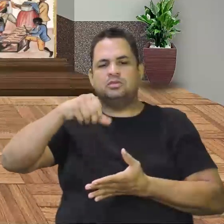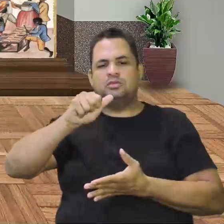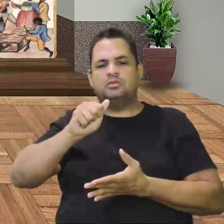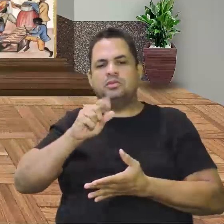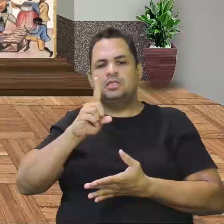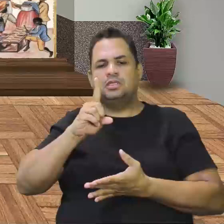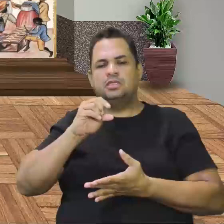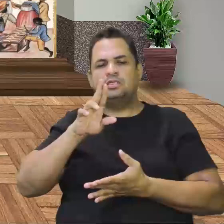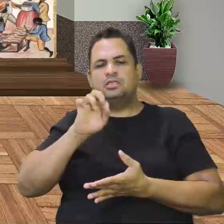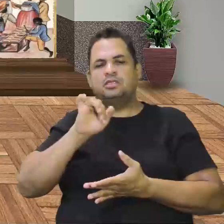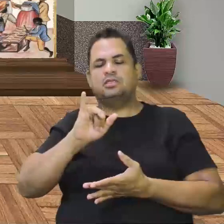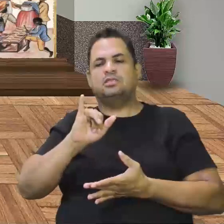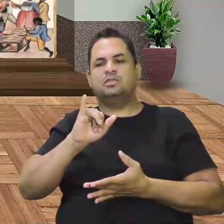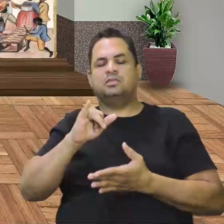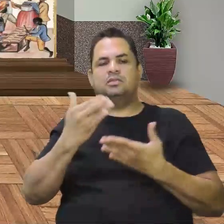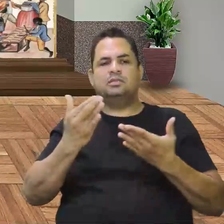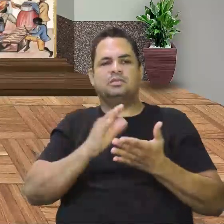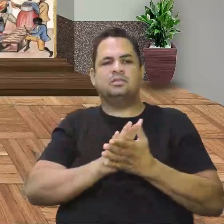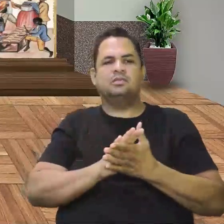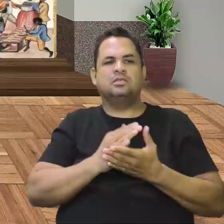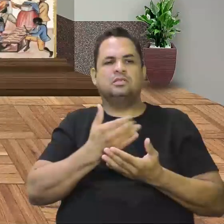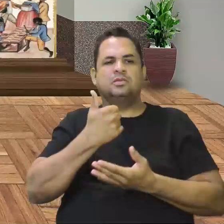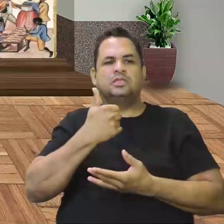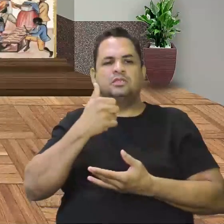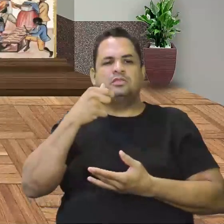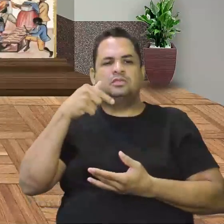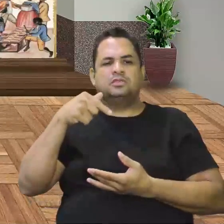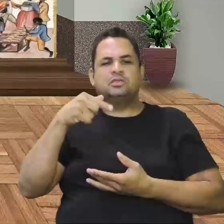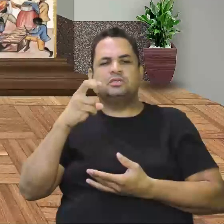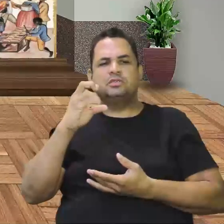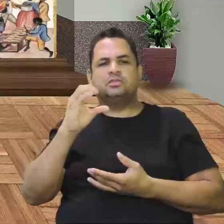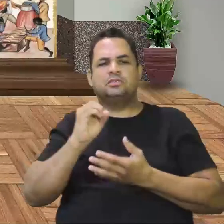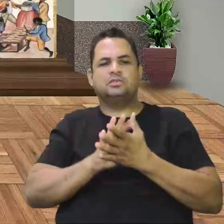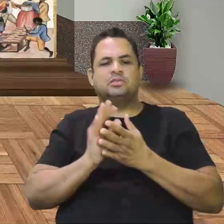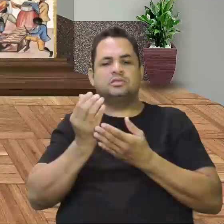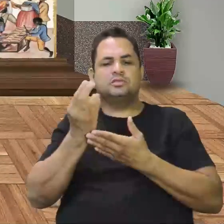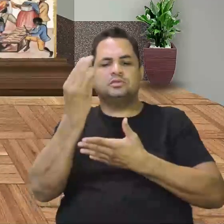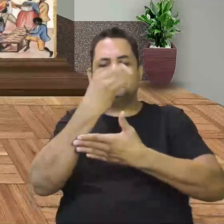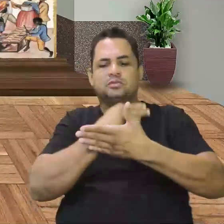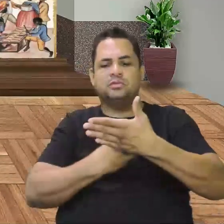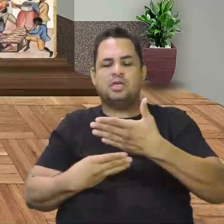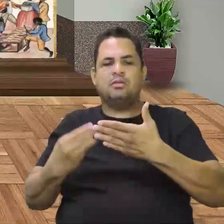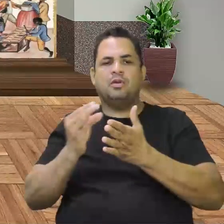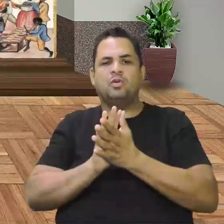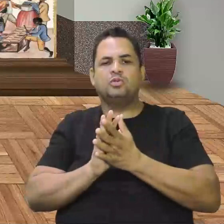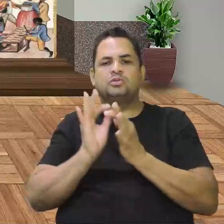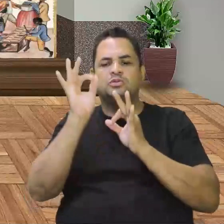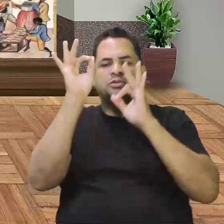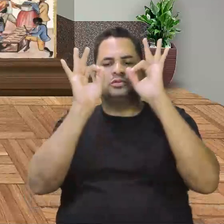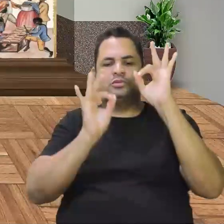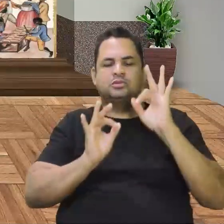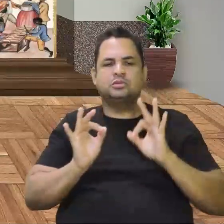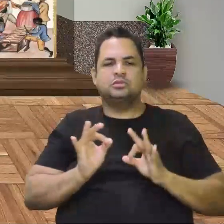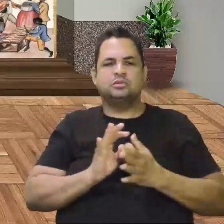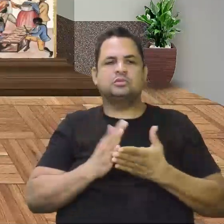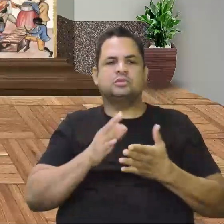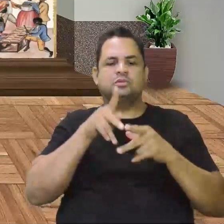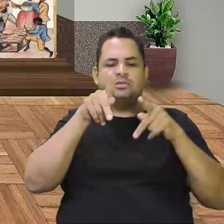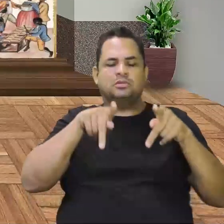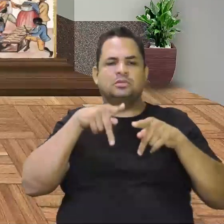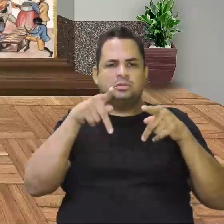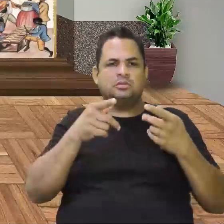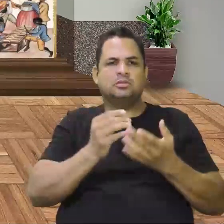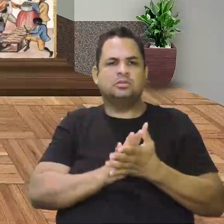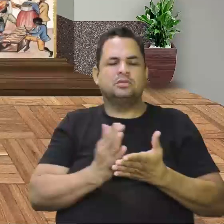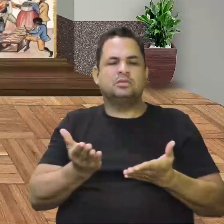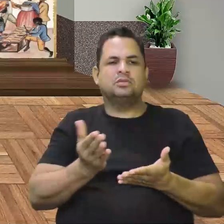O Tratado de Madrid, em 1750, ele dá esse formato que o Brasil é hoje. E aí a população que ficou nesse formato,